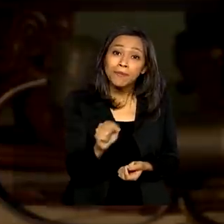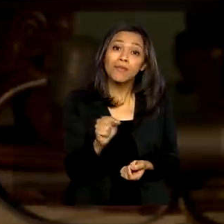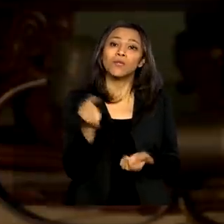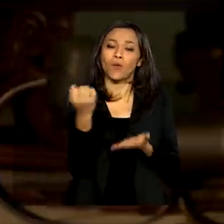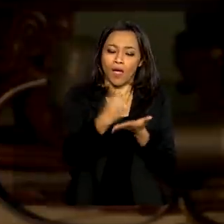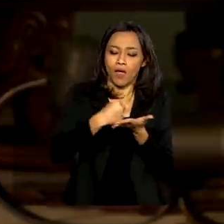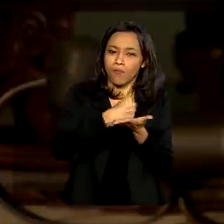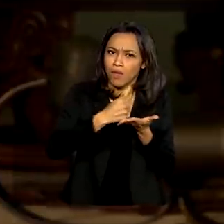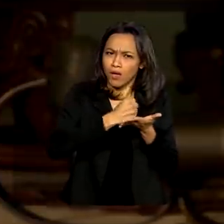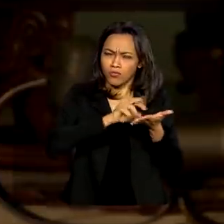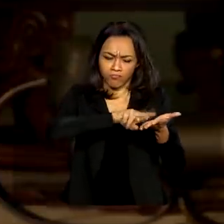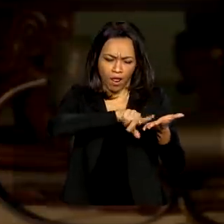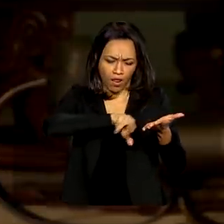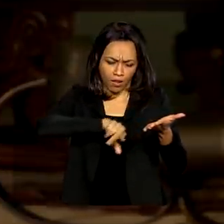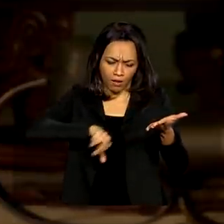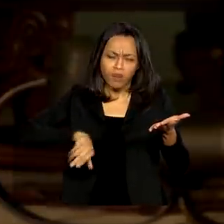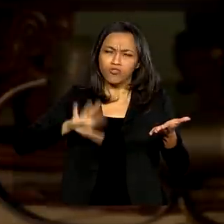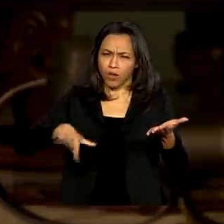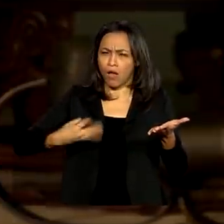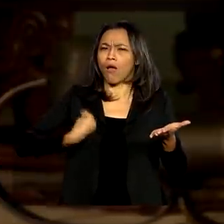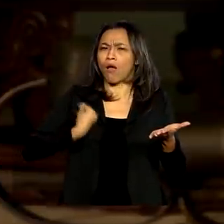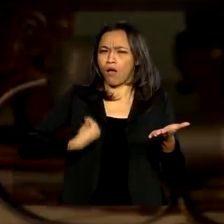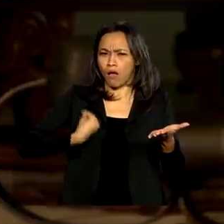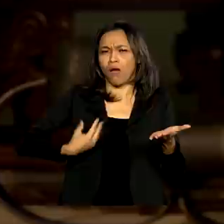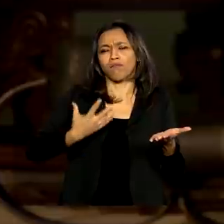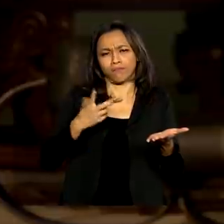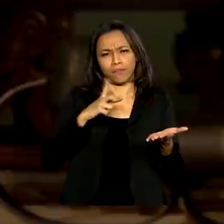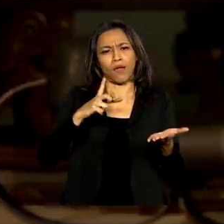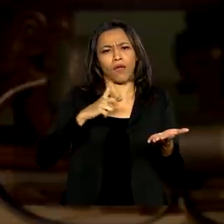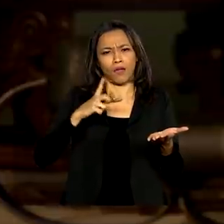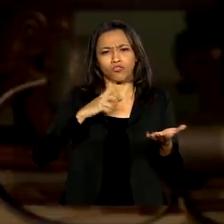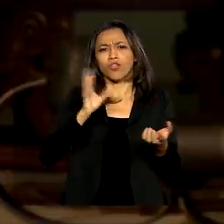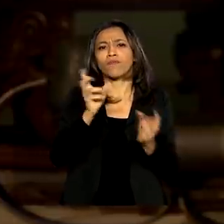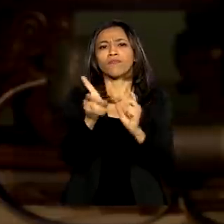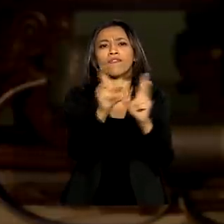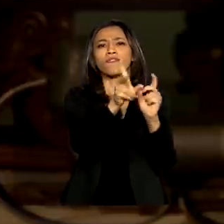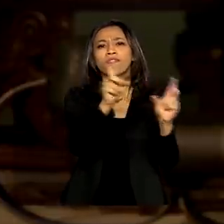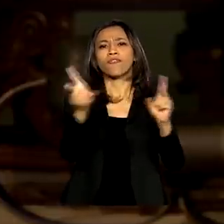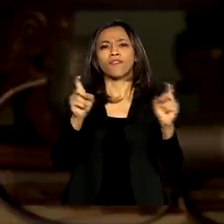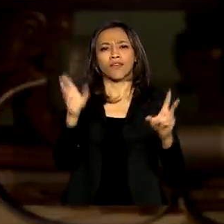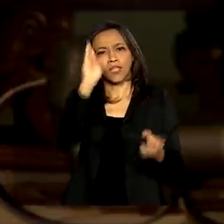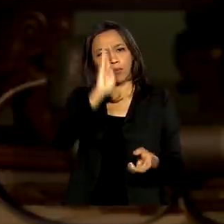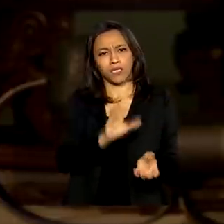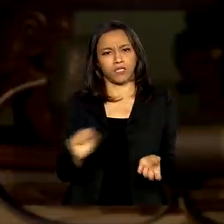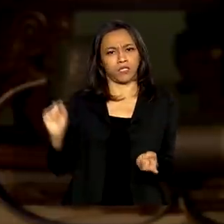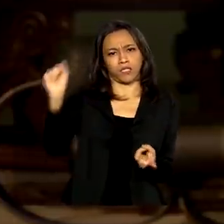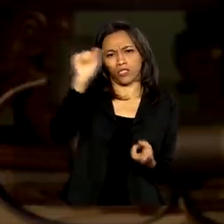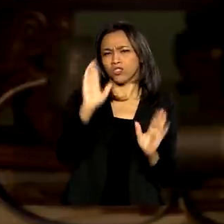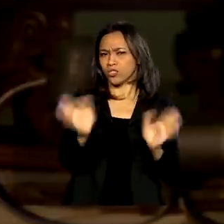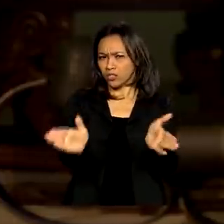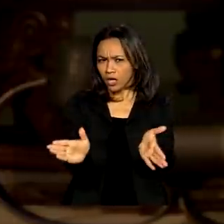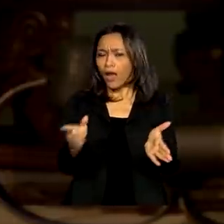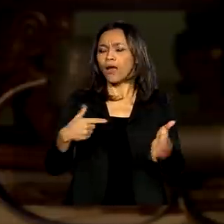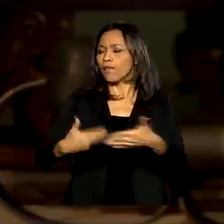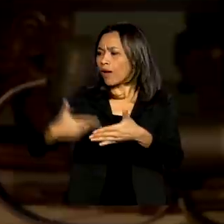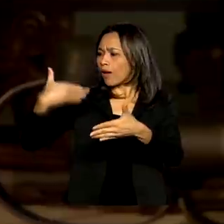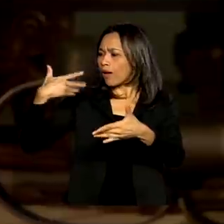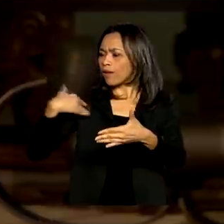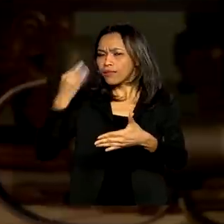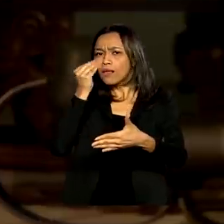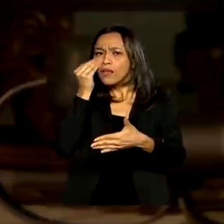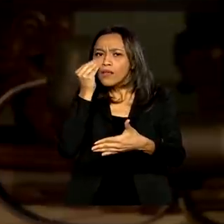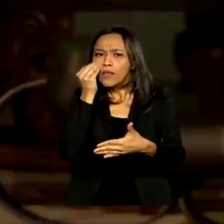mil remédios diferentes já existentes, já estão nas farmácias, vamos dizer assim, ou seja, já passaram por todas as baterias de teste.